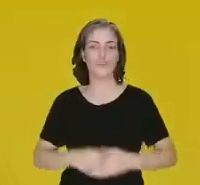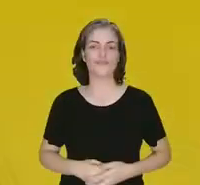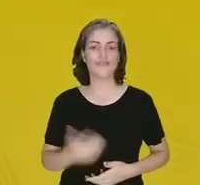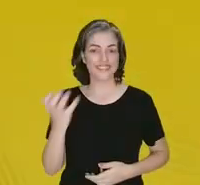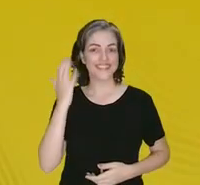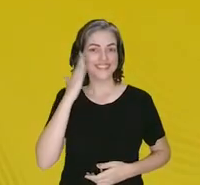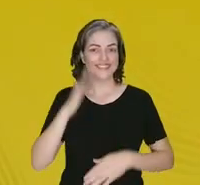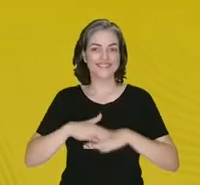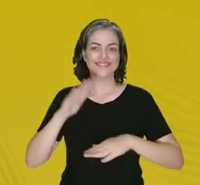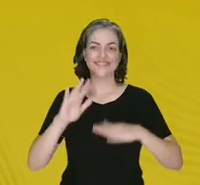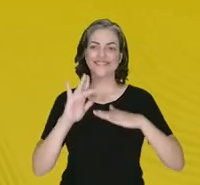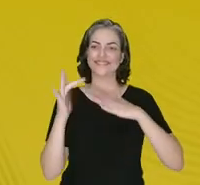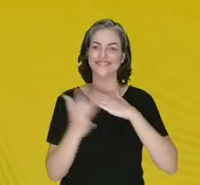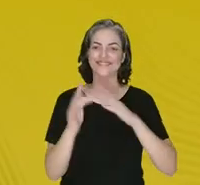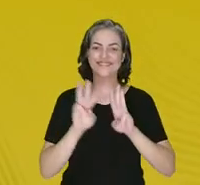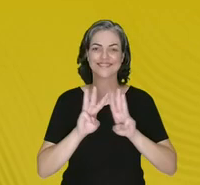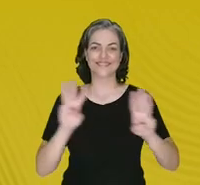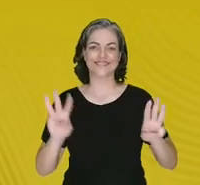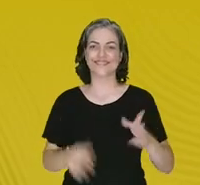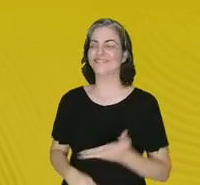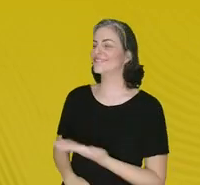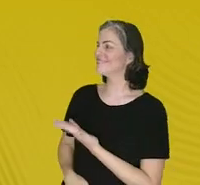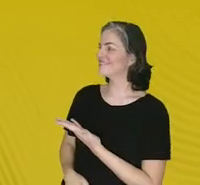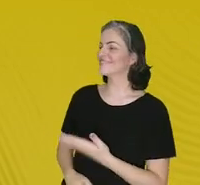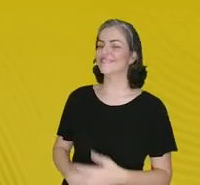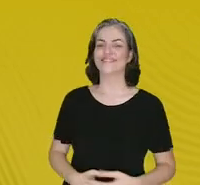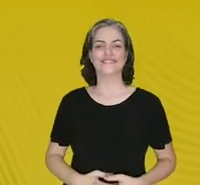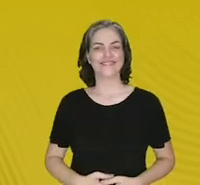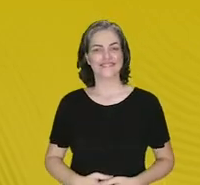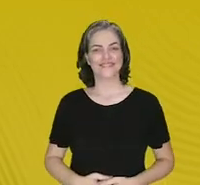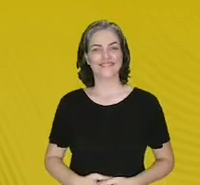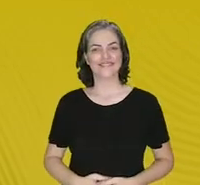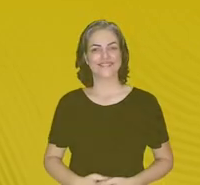saber mais? Acesse o site e as redes sociais do MDR.